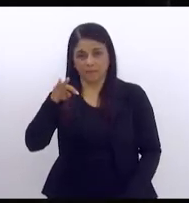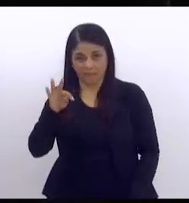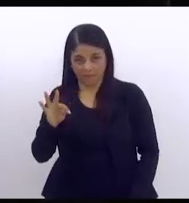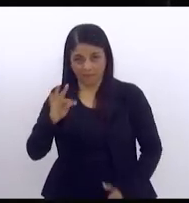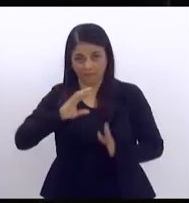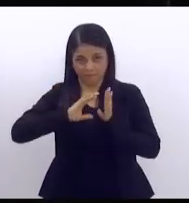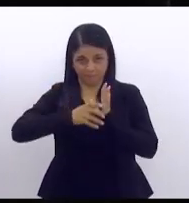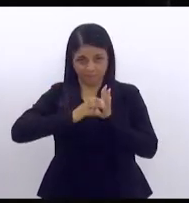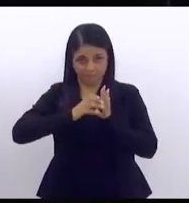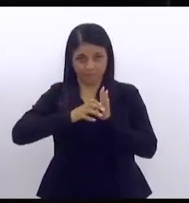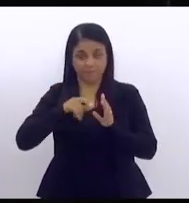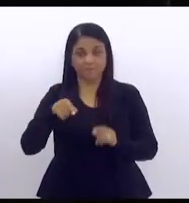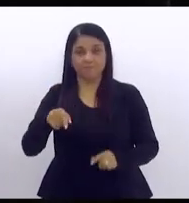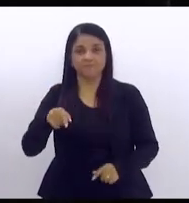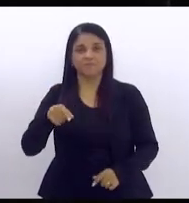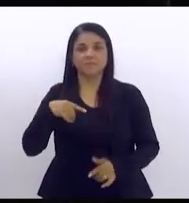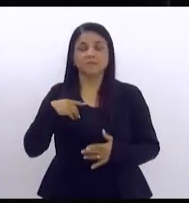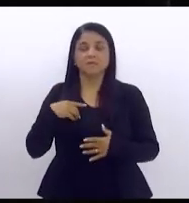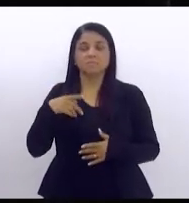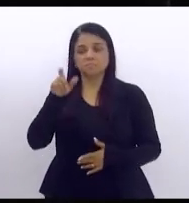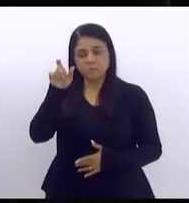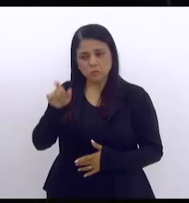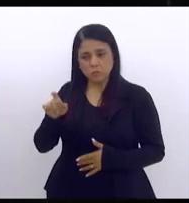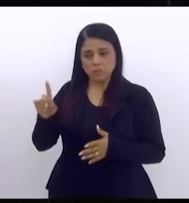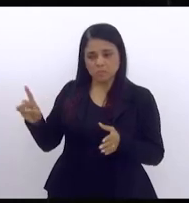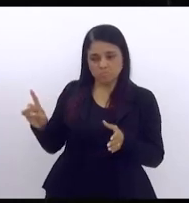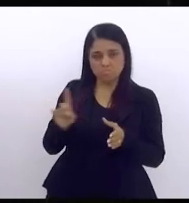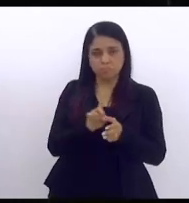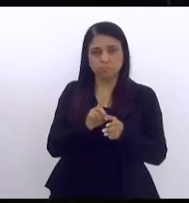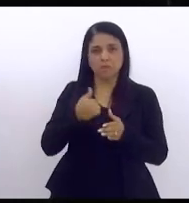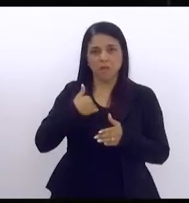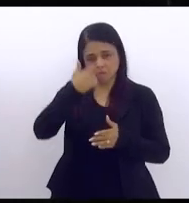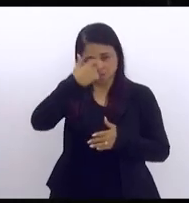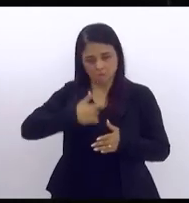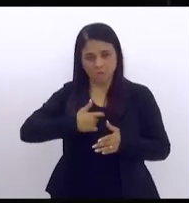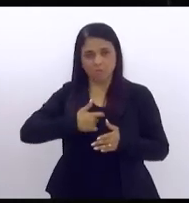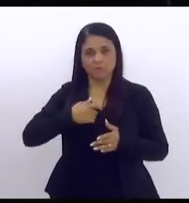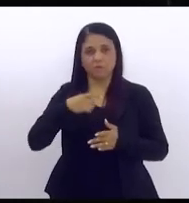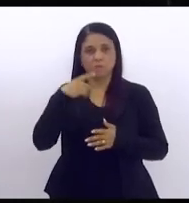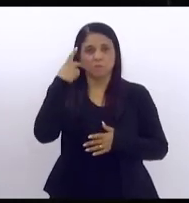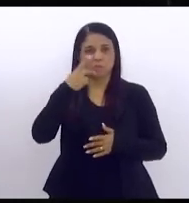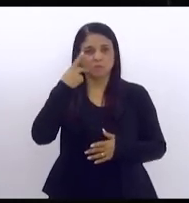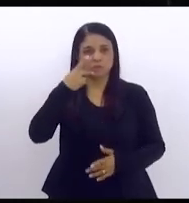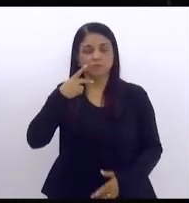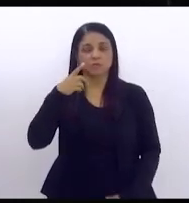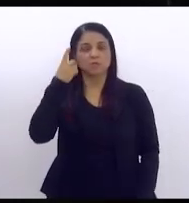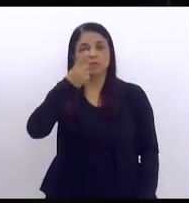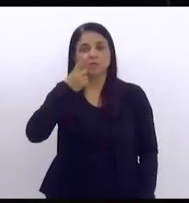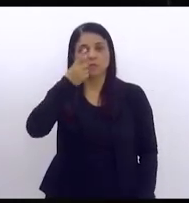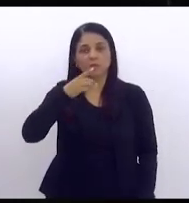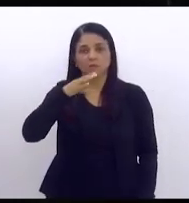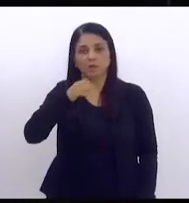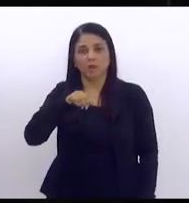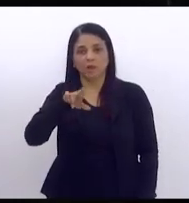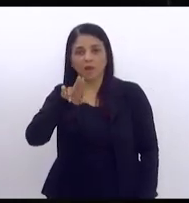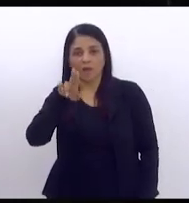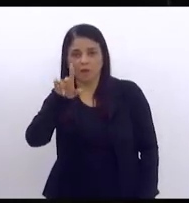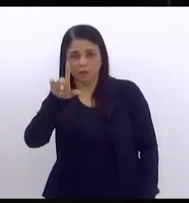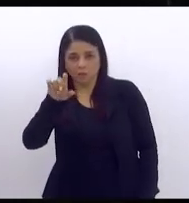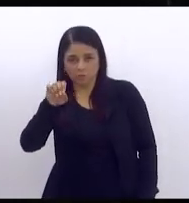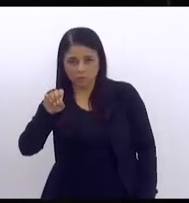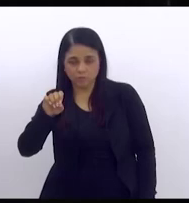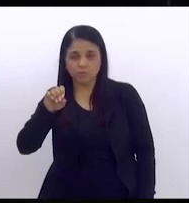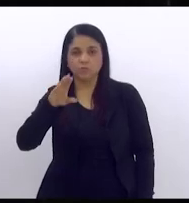a pessoa que me inseriu na política, deputado Carlos Correia, que conhece o